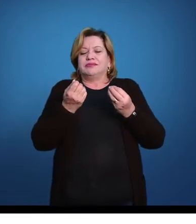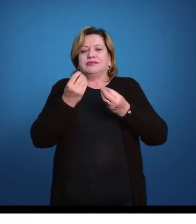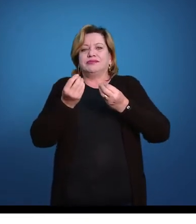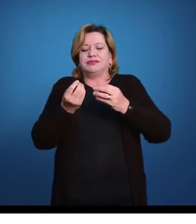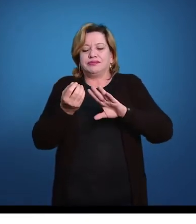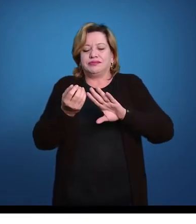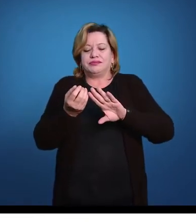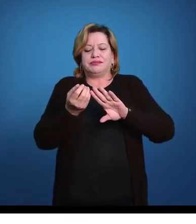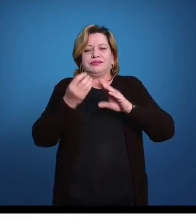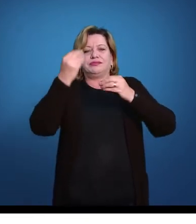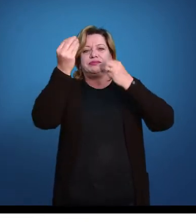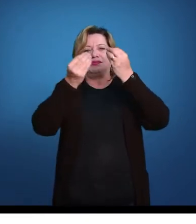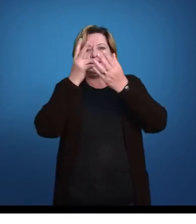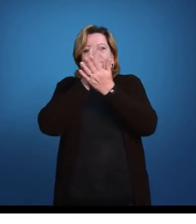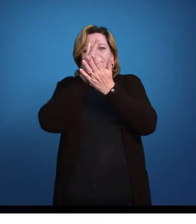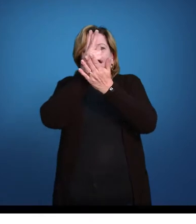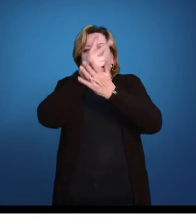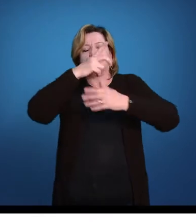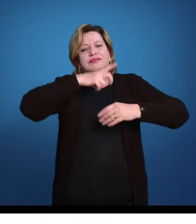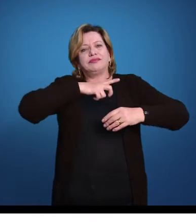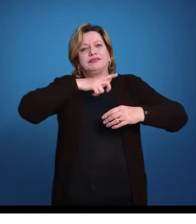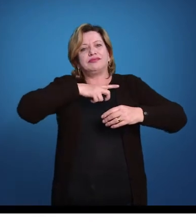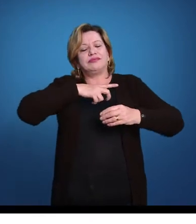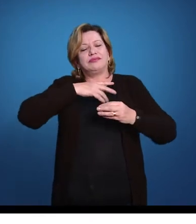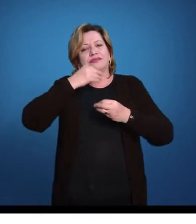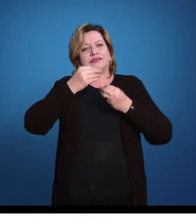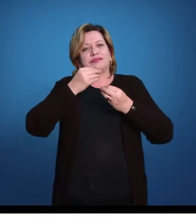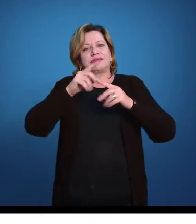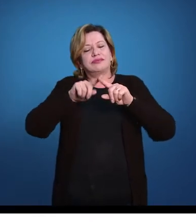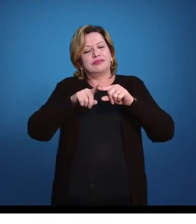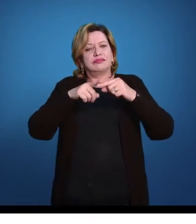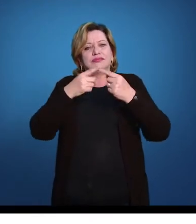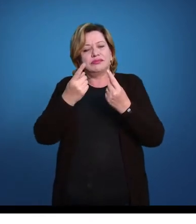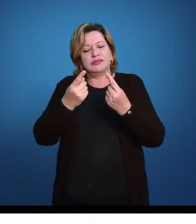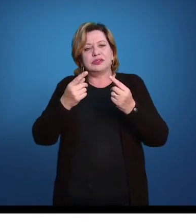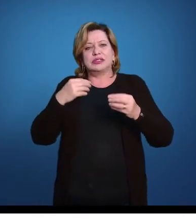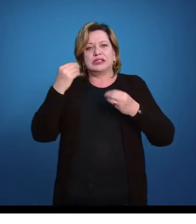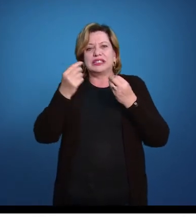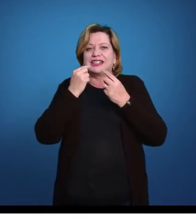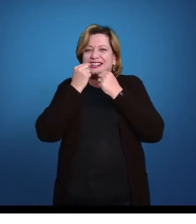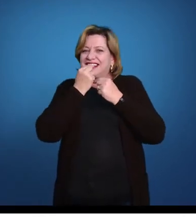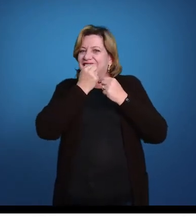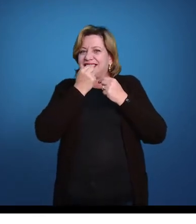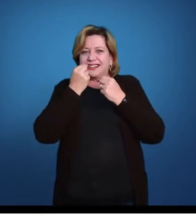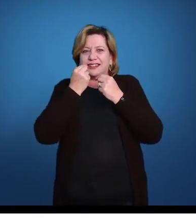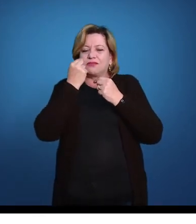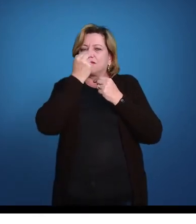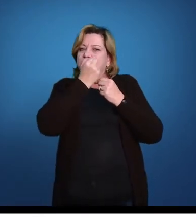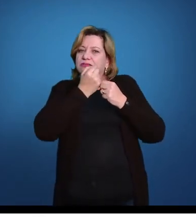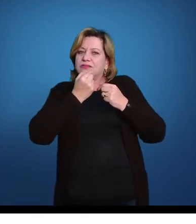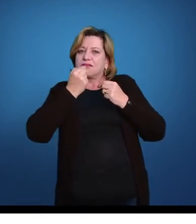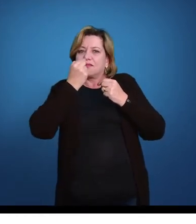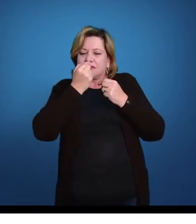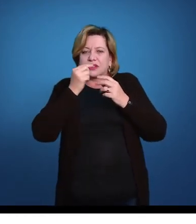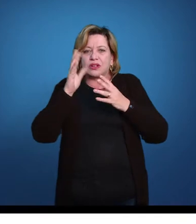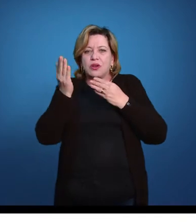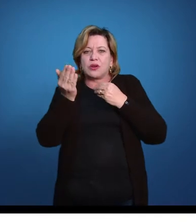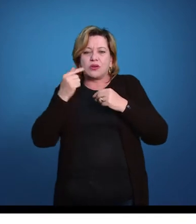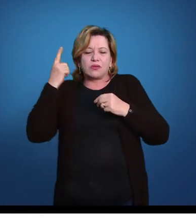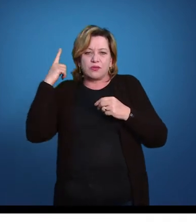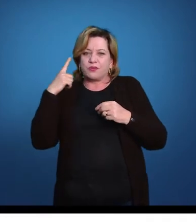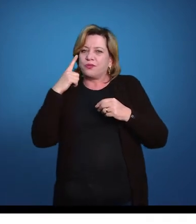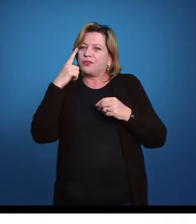mineralizados como os dos demais vertebrados. Mas ela, com esses dentes e uma boca em forma de ventosa, ela consegue